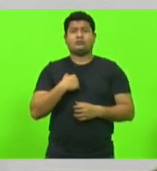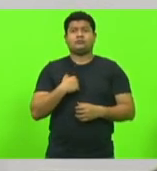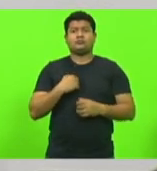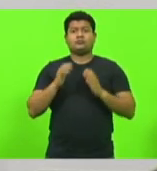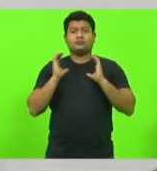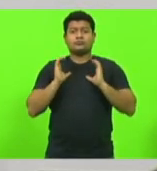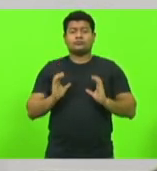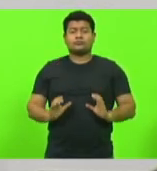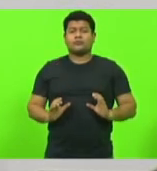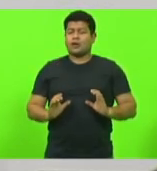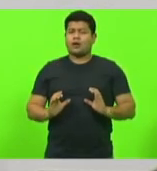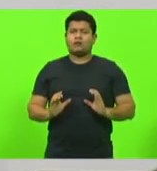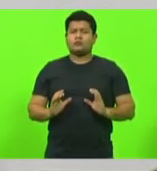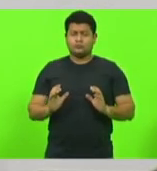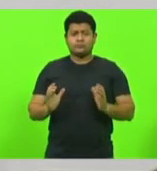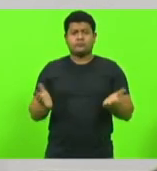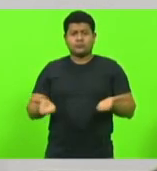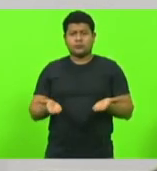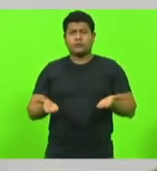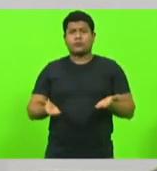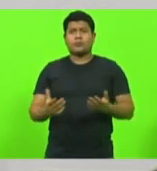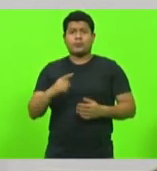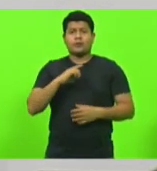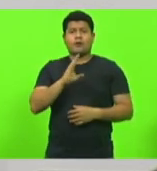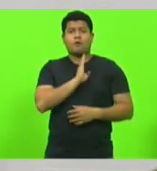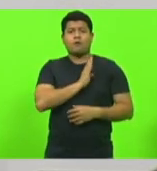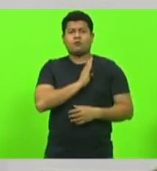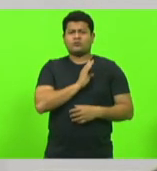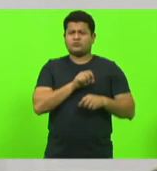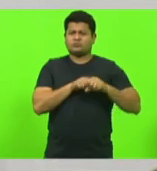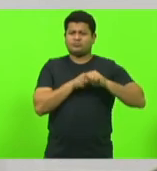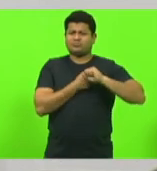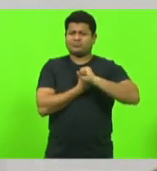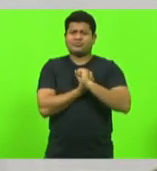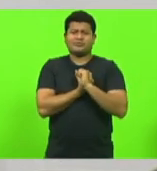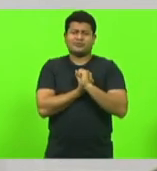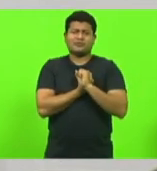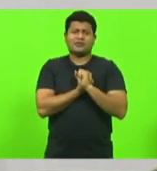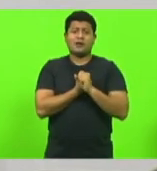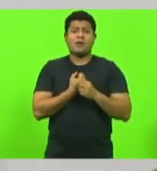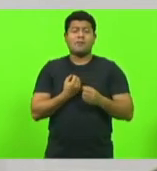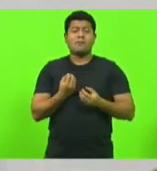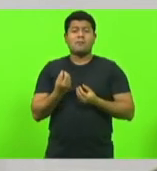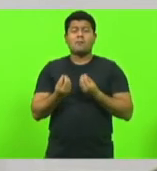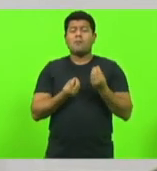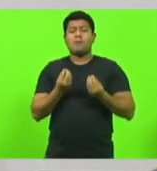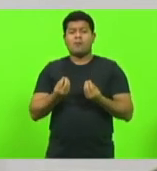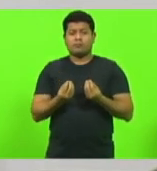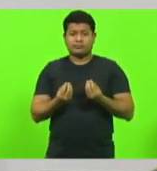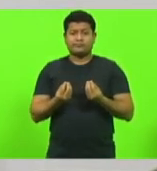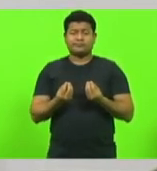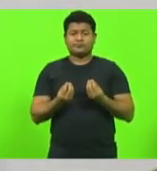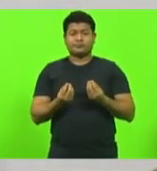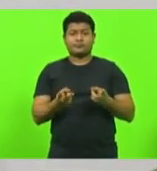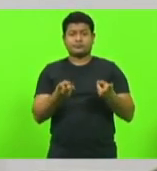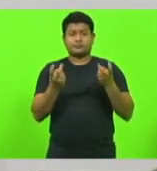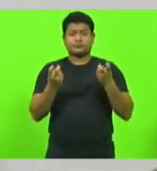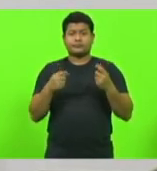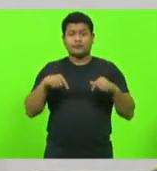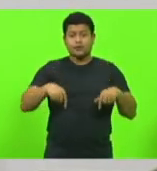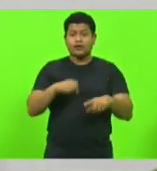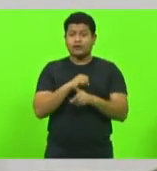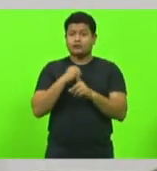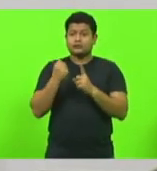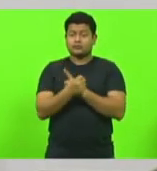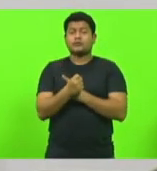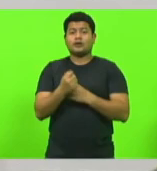parlamentar, como uma cidadã que tem o seu coração ruído e machucado por perceber que a nossa sociedade ainda ampara